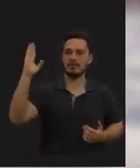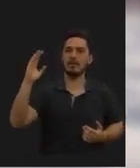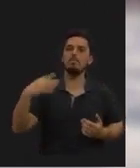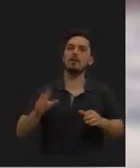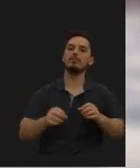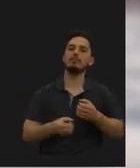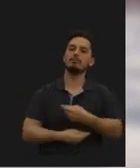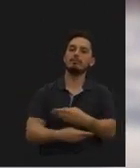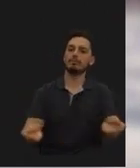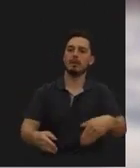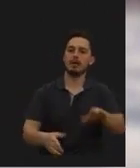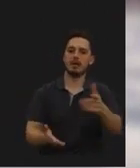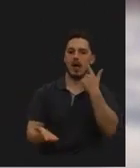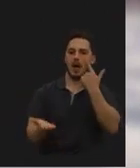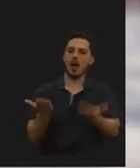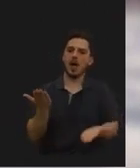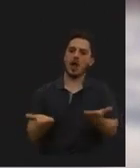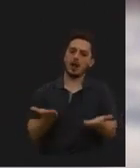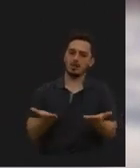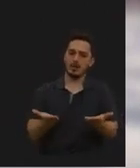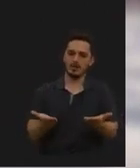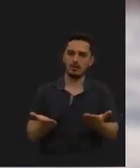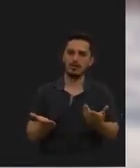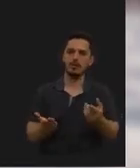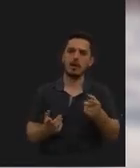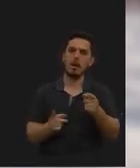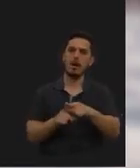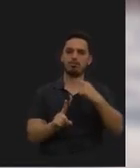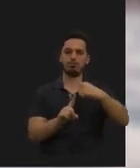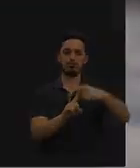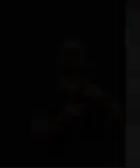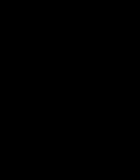com uma melhor distribuição e mais equilibrada, e com privilégio para os peões. Obrigado.